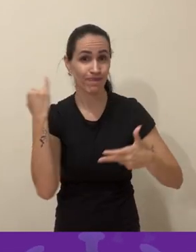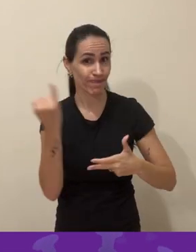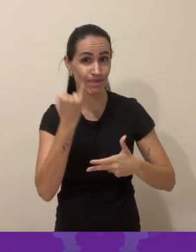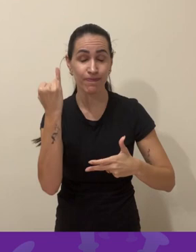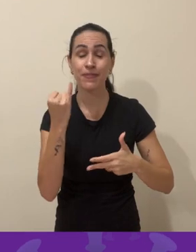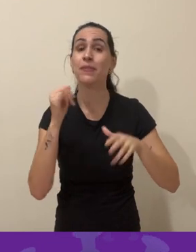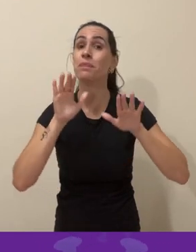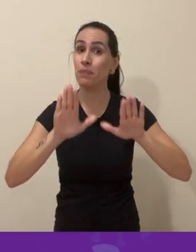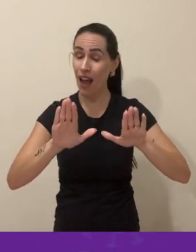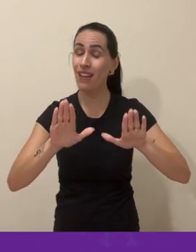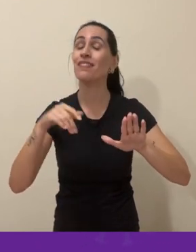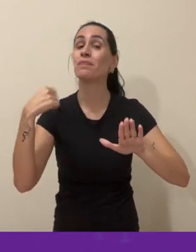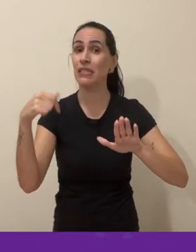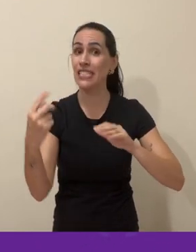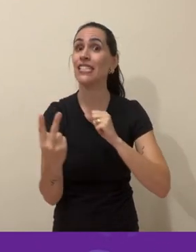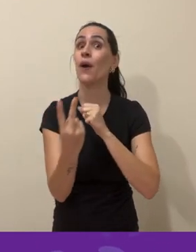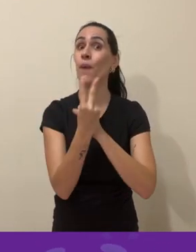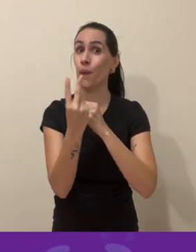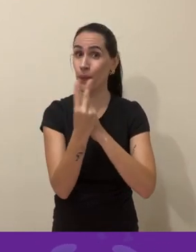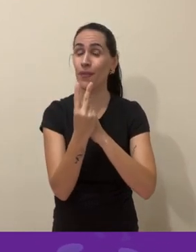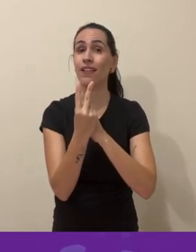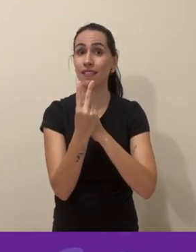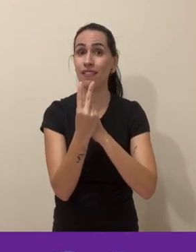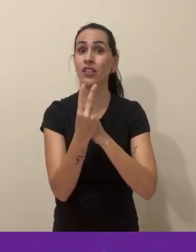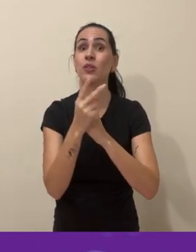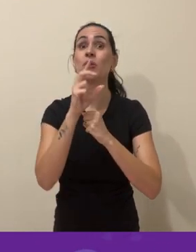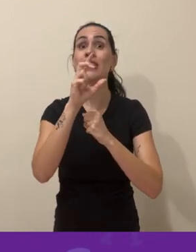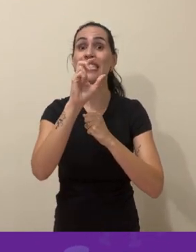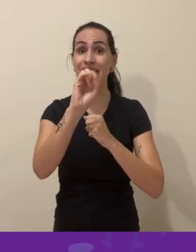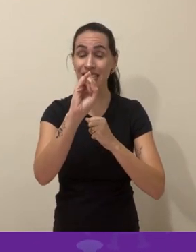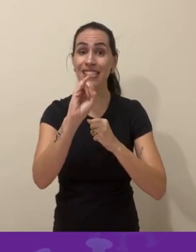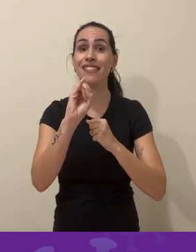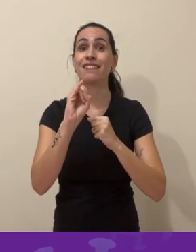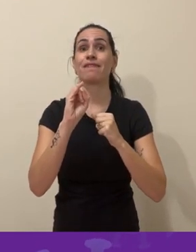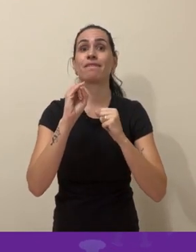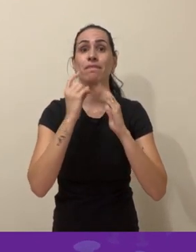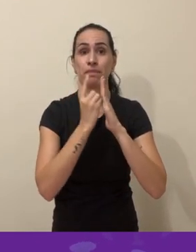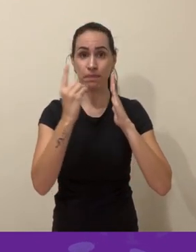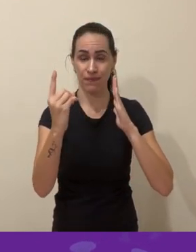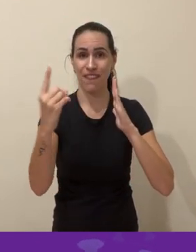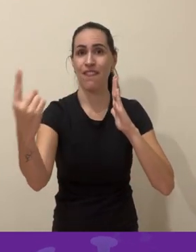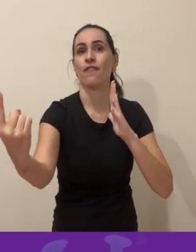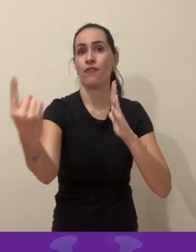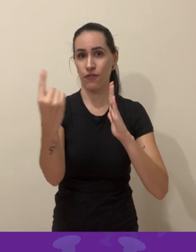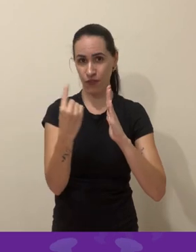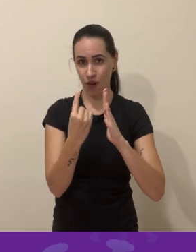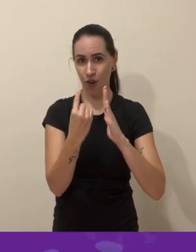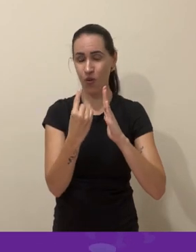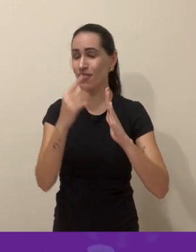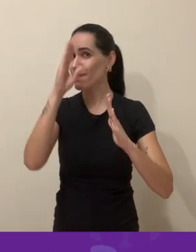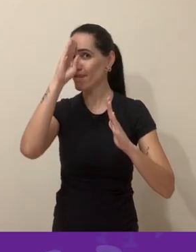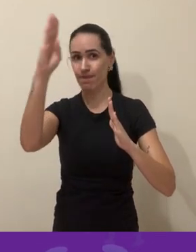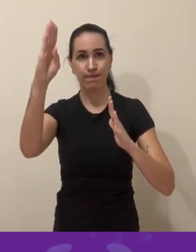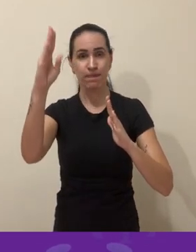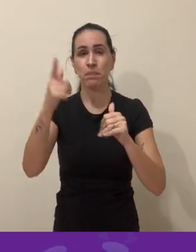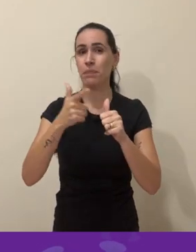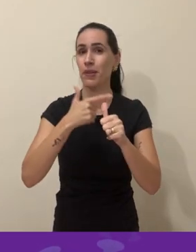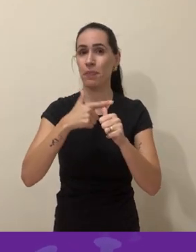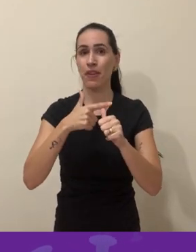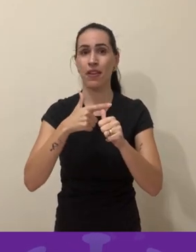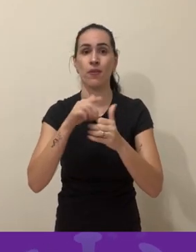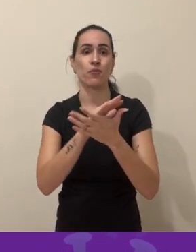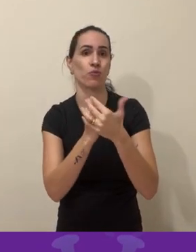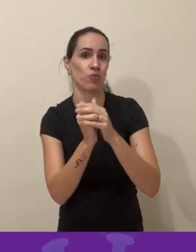importante que elas, então, tomem esses cuidados. E ao voltar para casa, a primeira coisa é lavar as mãos, trocar a